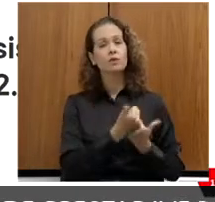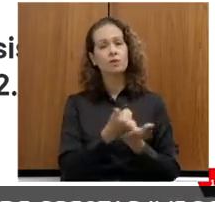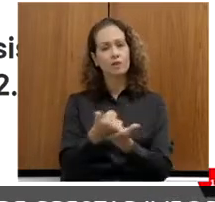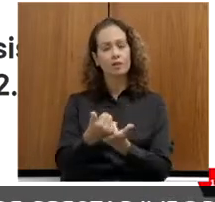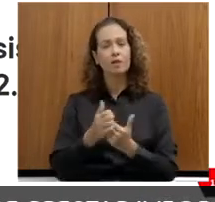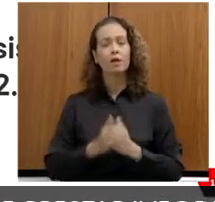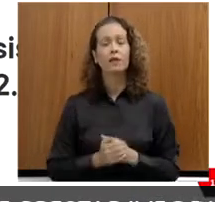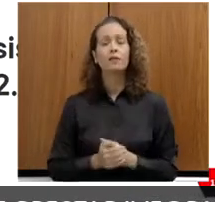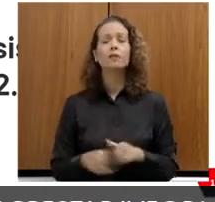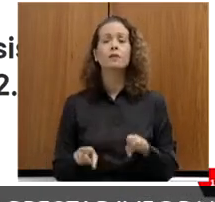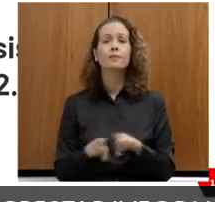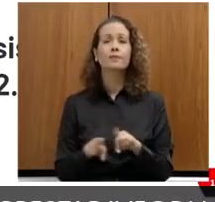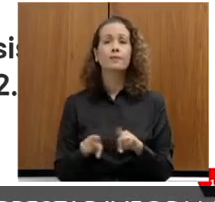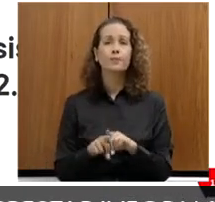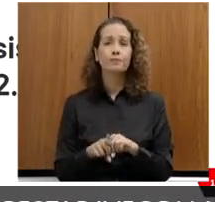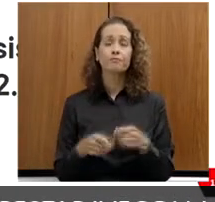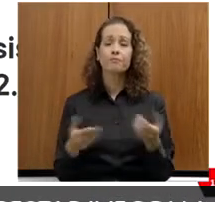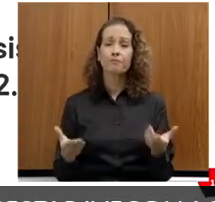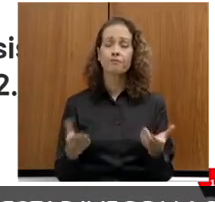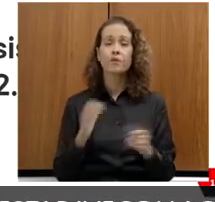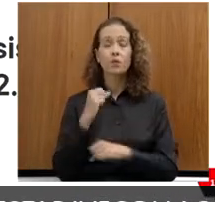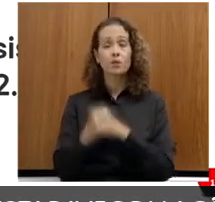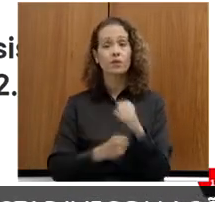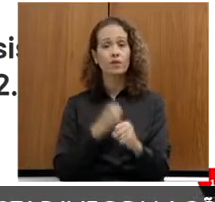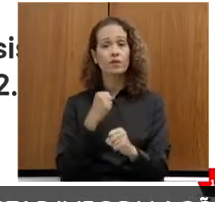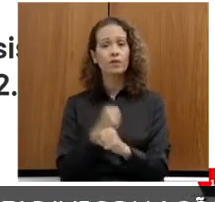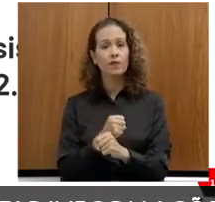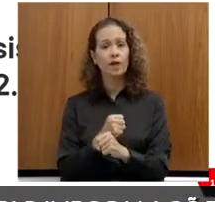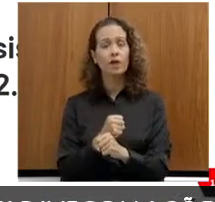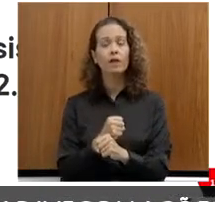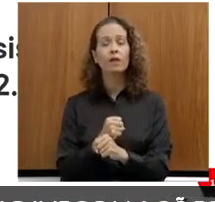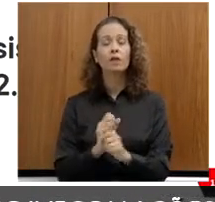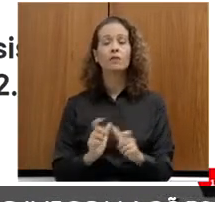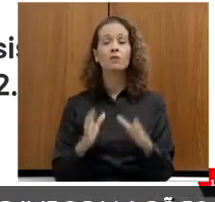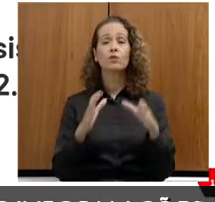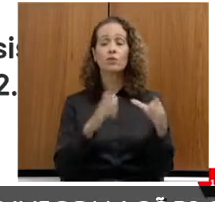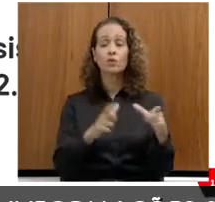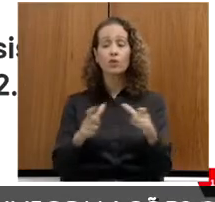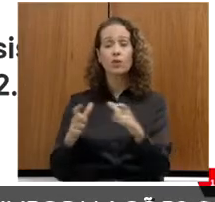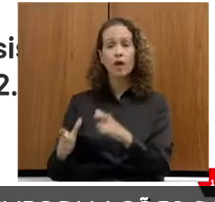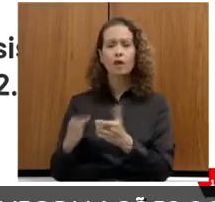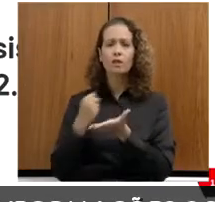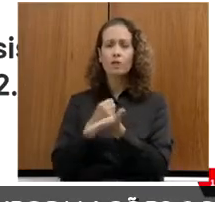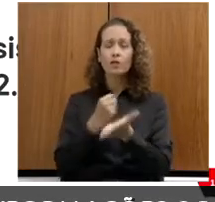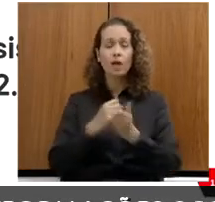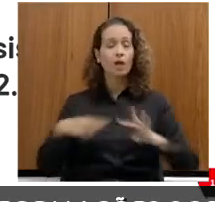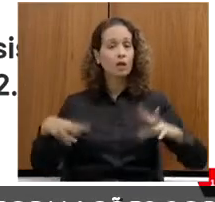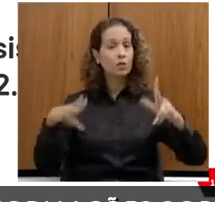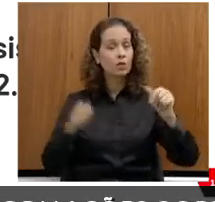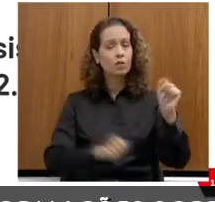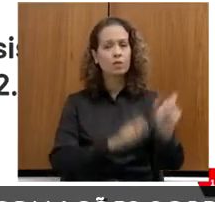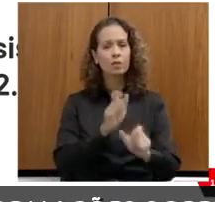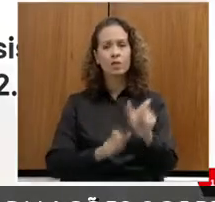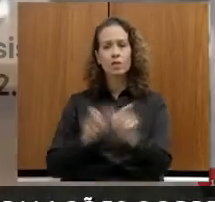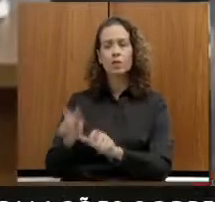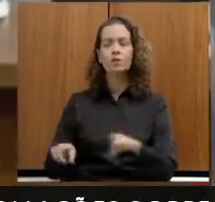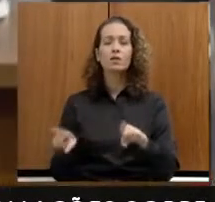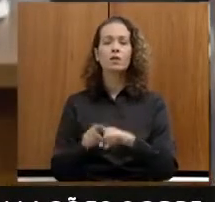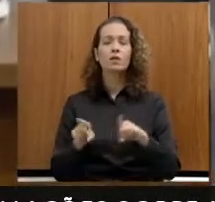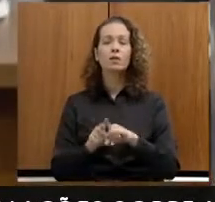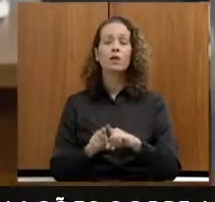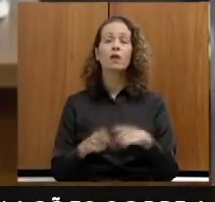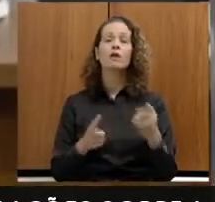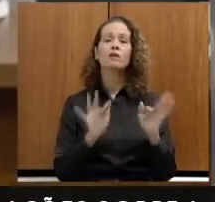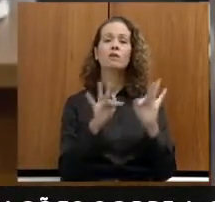E aí, para o ano que vem, vão ser unidades de acolhimento para todos os públicos e 20 serviços de acolhimento em família